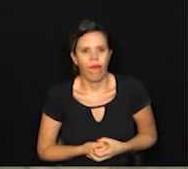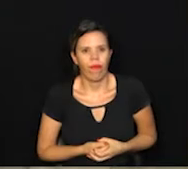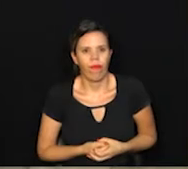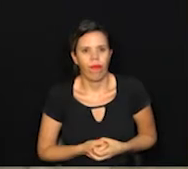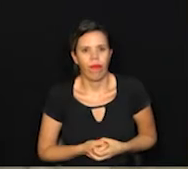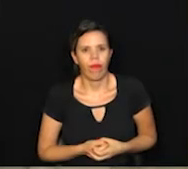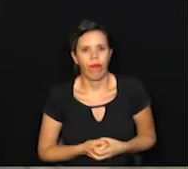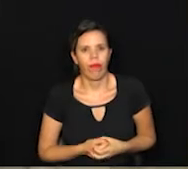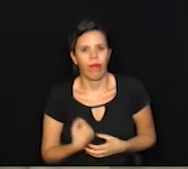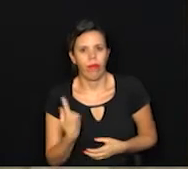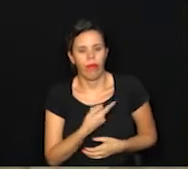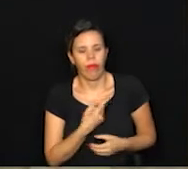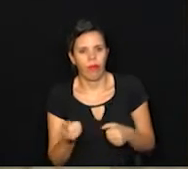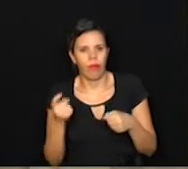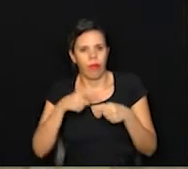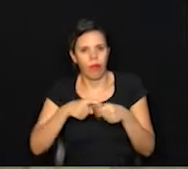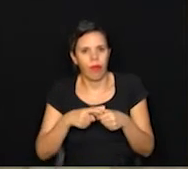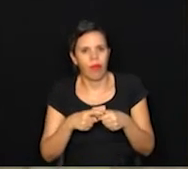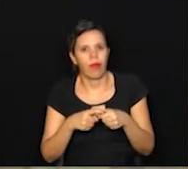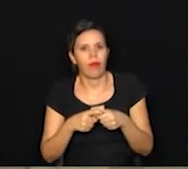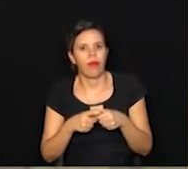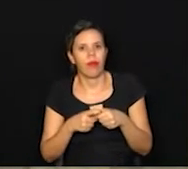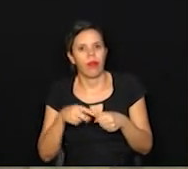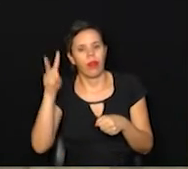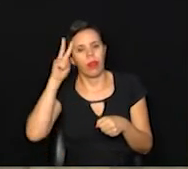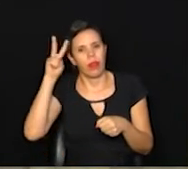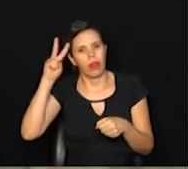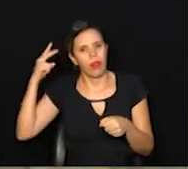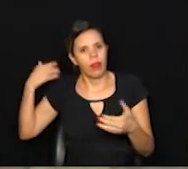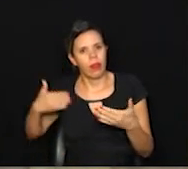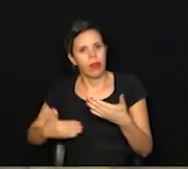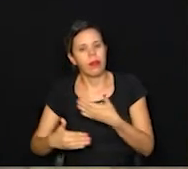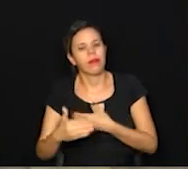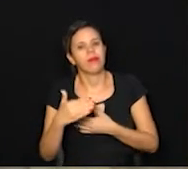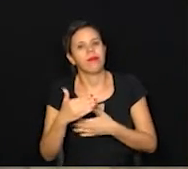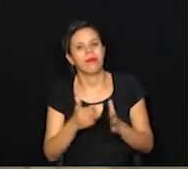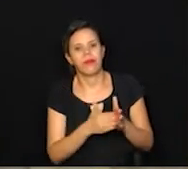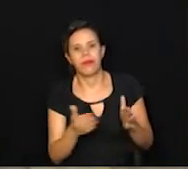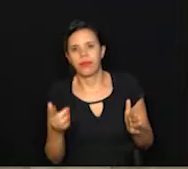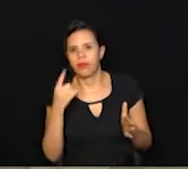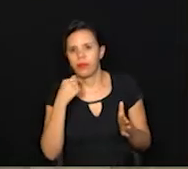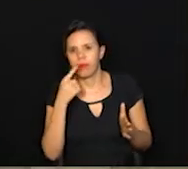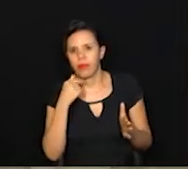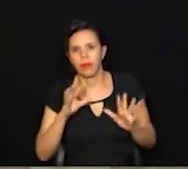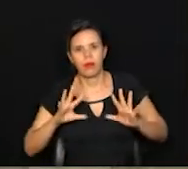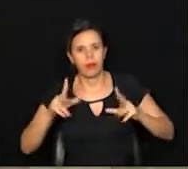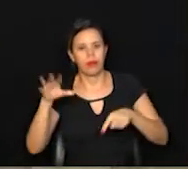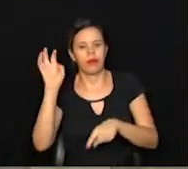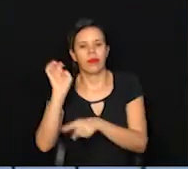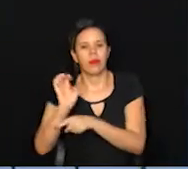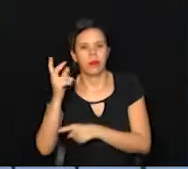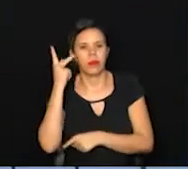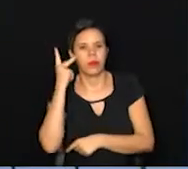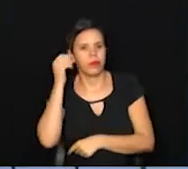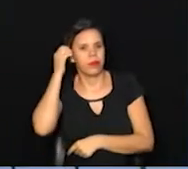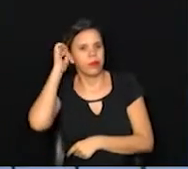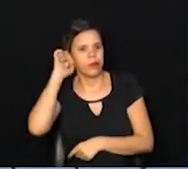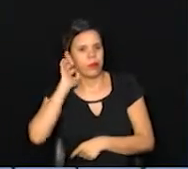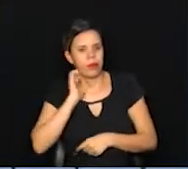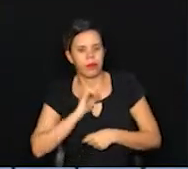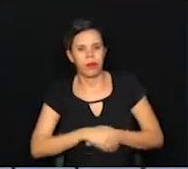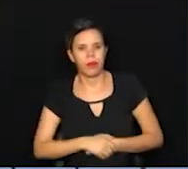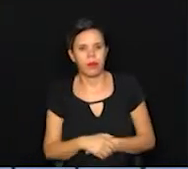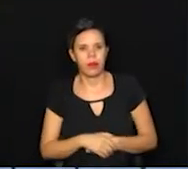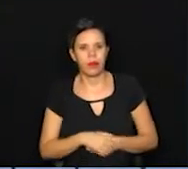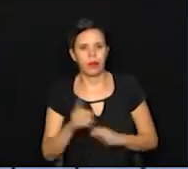cenário, nós voltamos desde essa segunda-feira à fase vermelha em todo o estado de São Paulo. Olha,